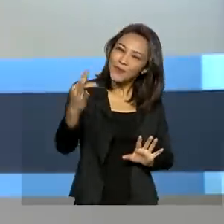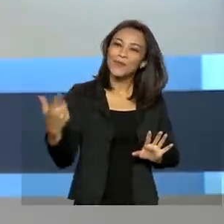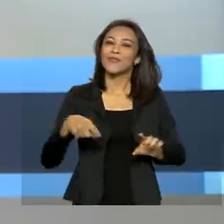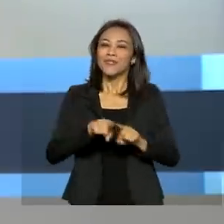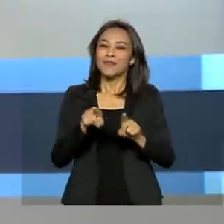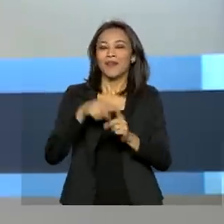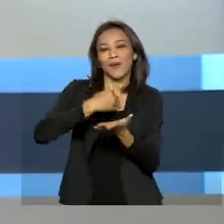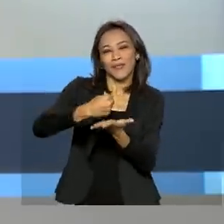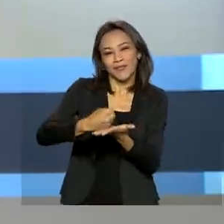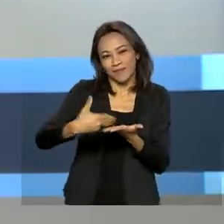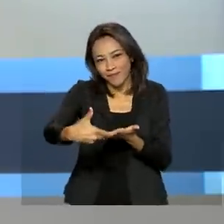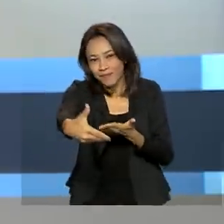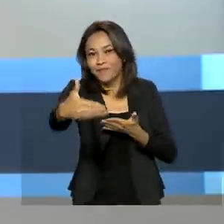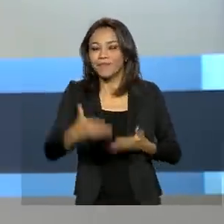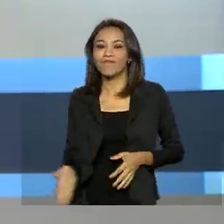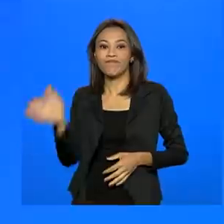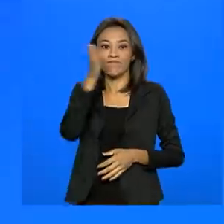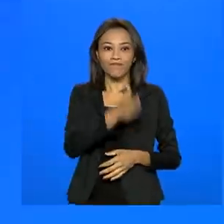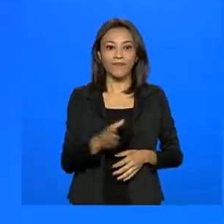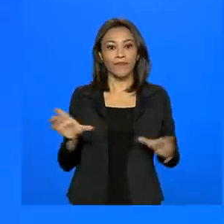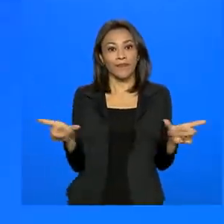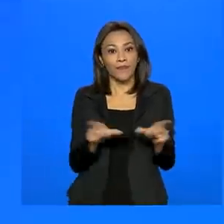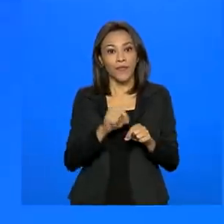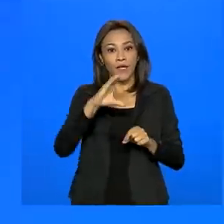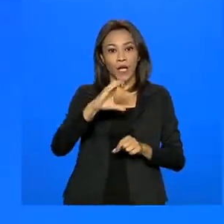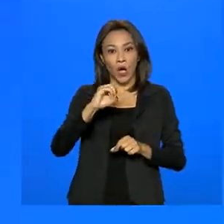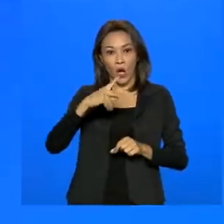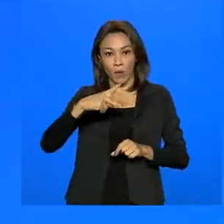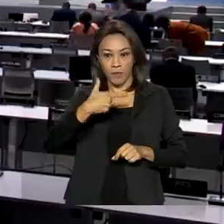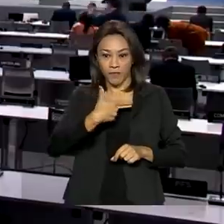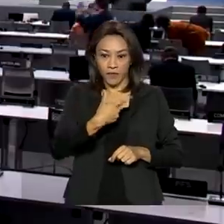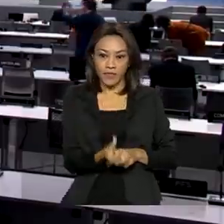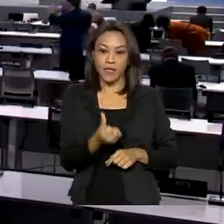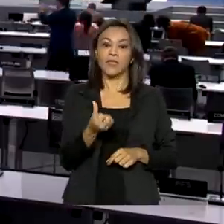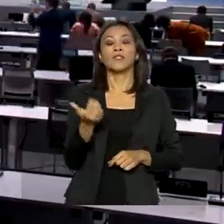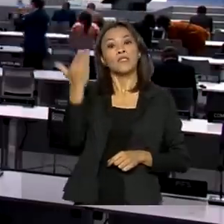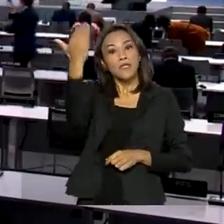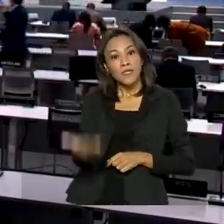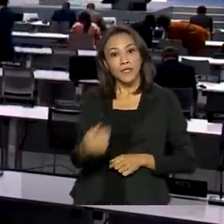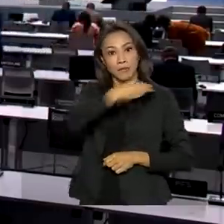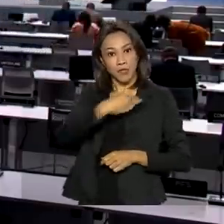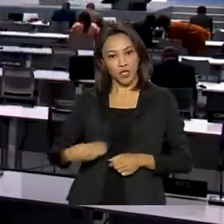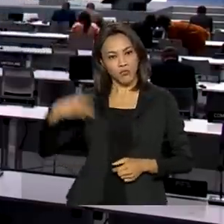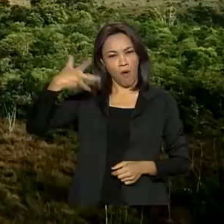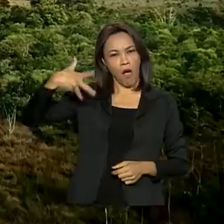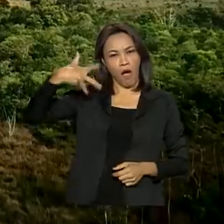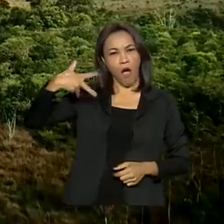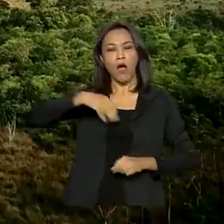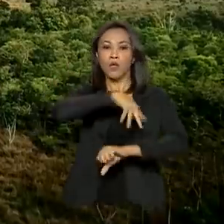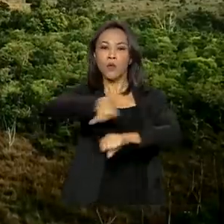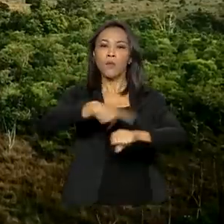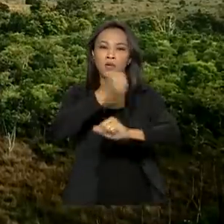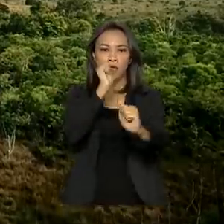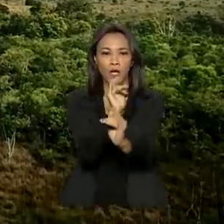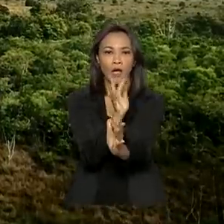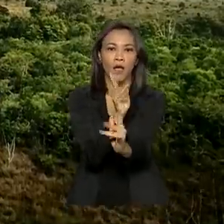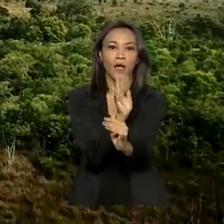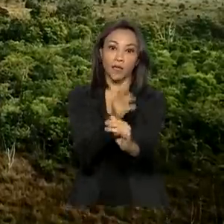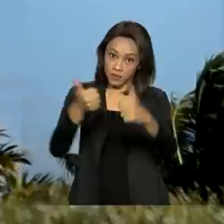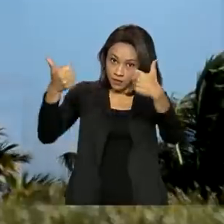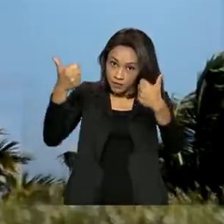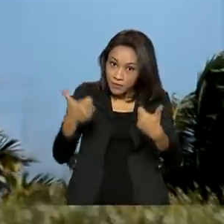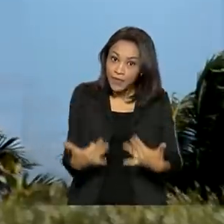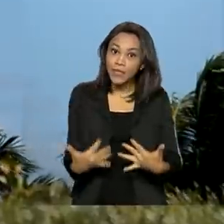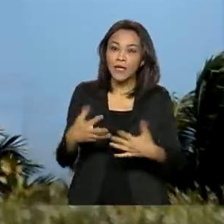E veja ainda a COP26, ministro do Meio Ambiente e Discurso em Glasgow, na Escócia, e defende que os países